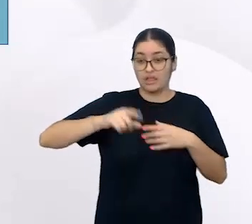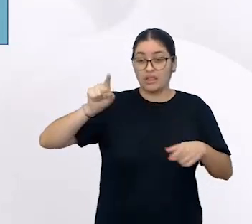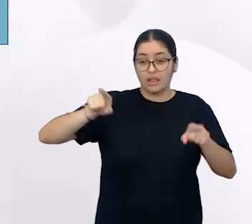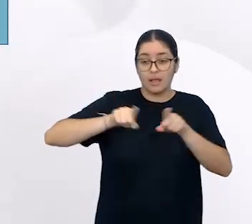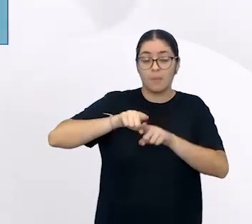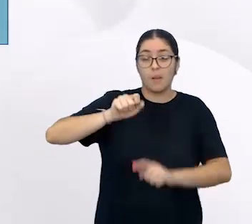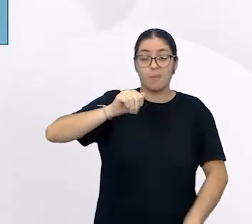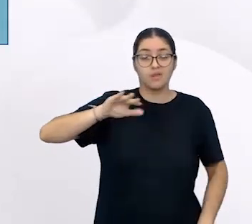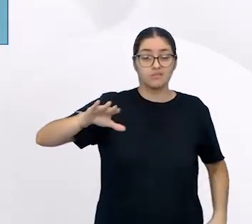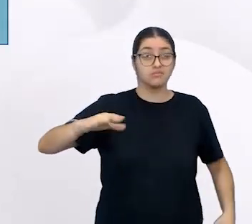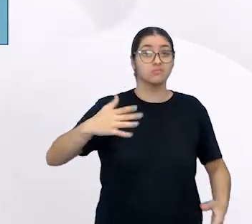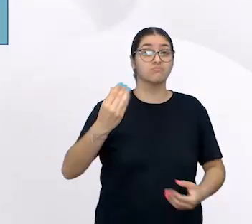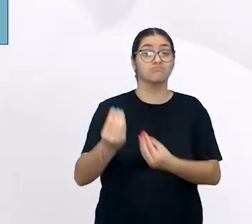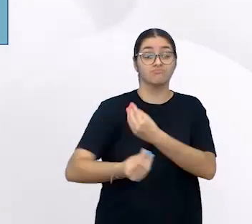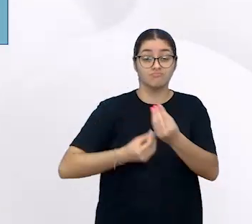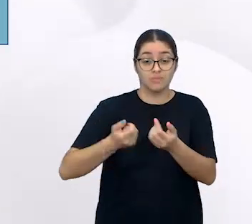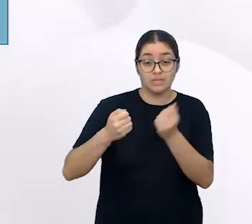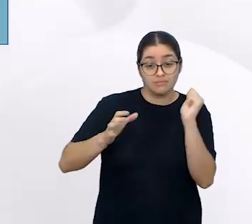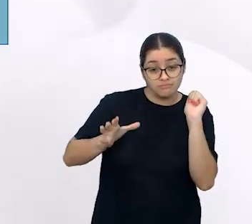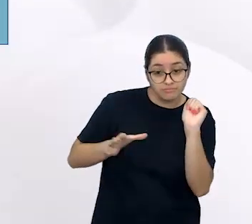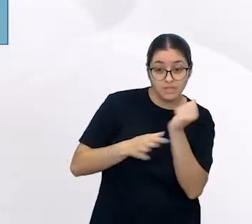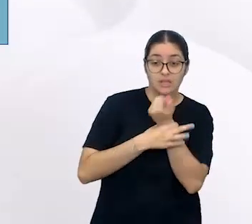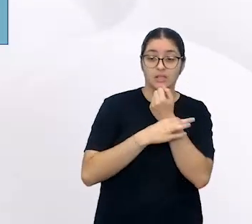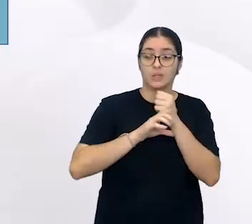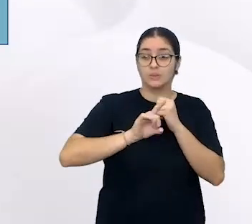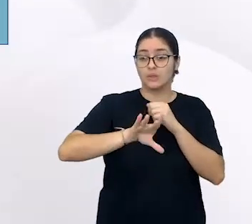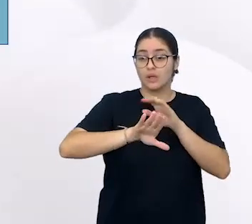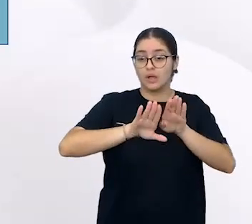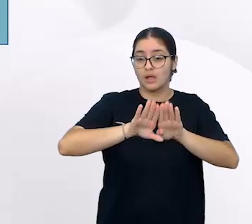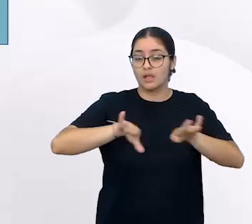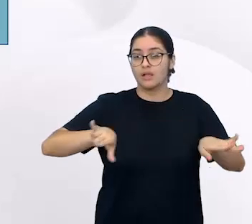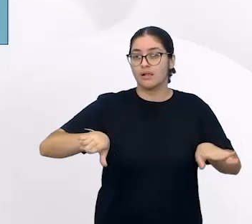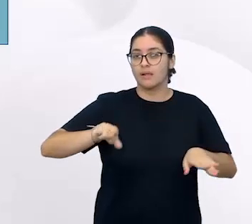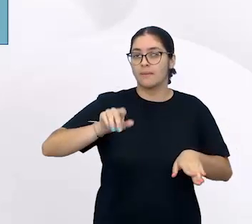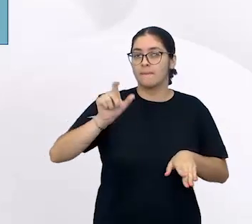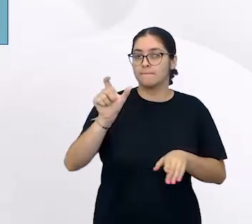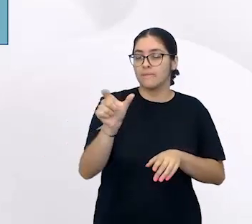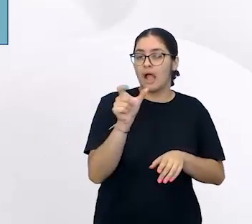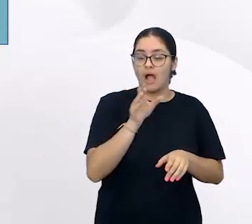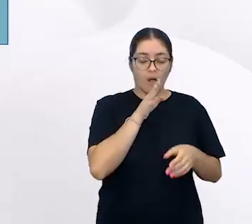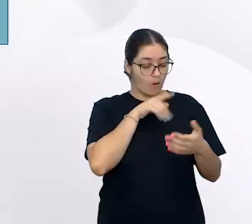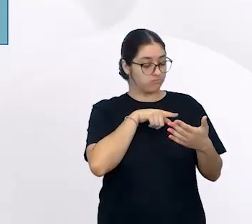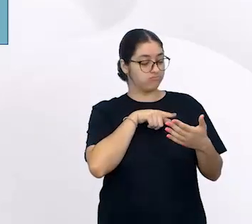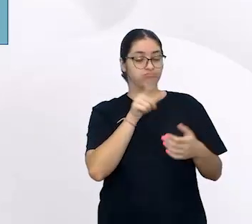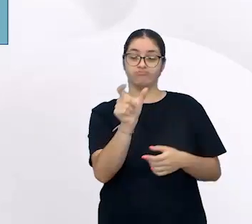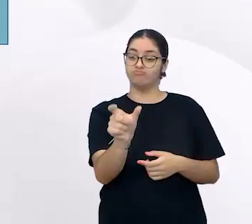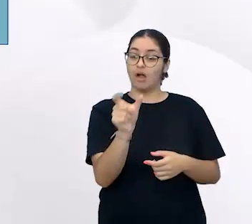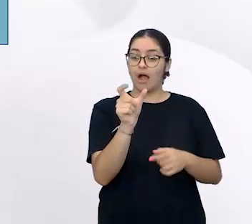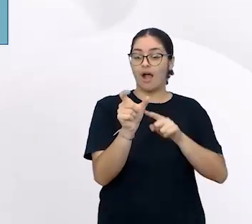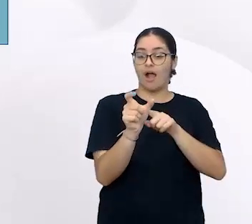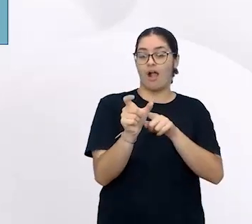de se alfabetizar precisa garantir que não somente as crianças decodifiquem palavras, mas elas possam